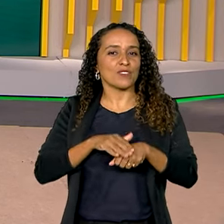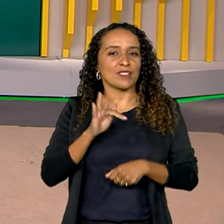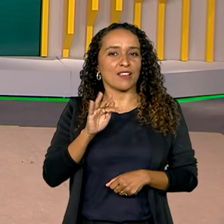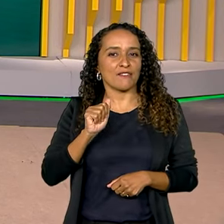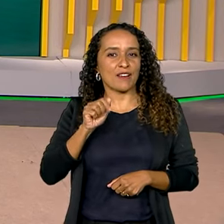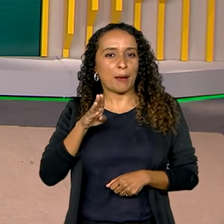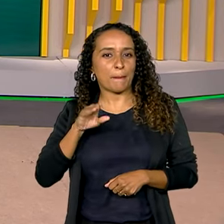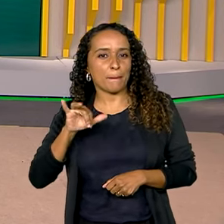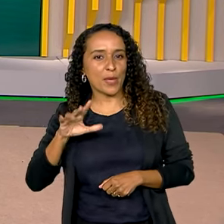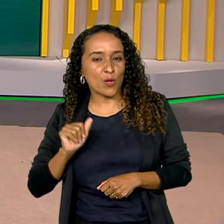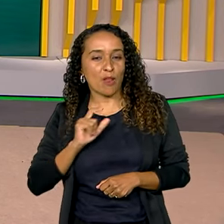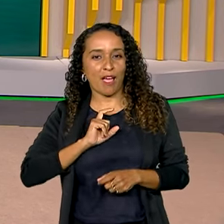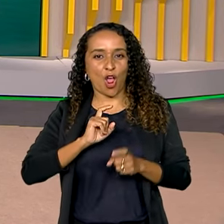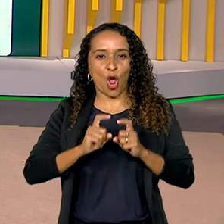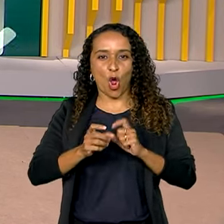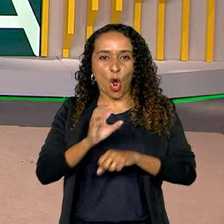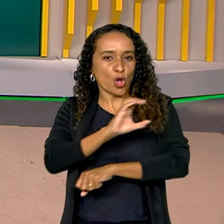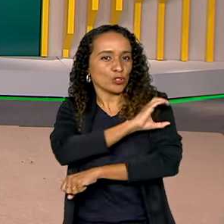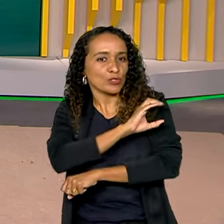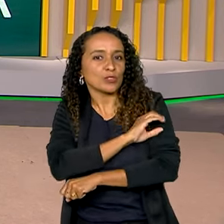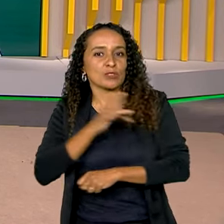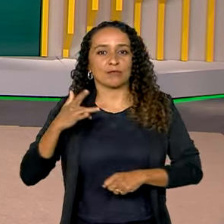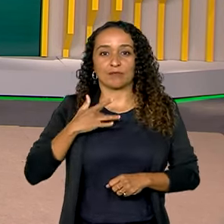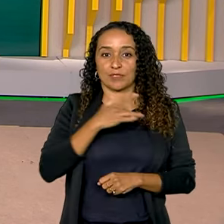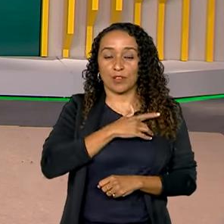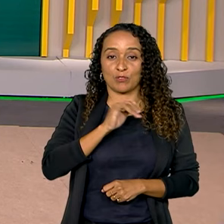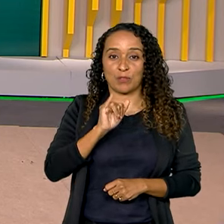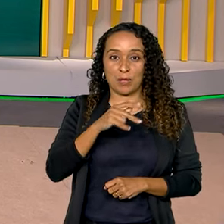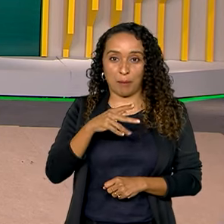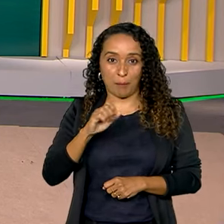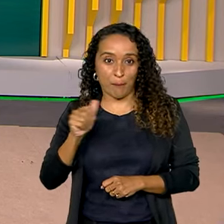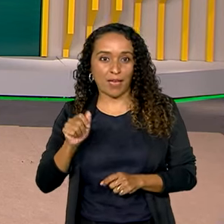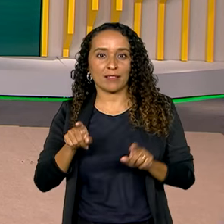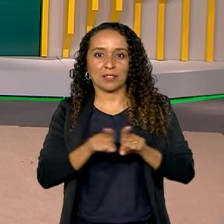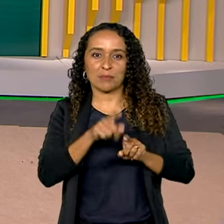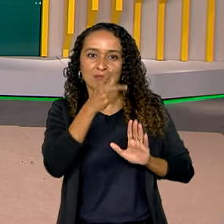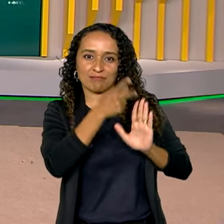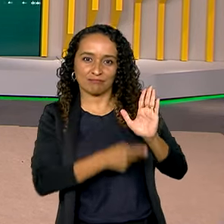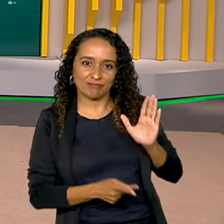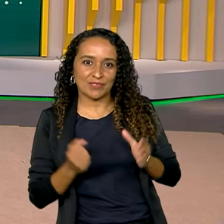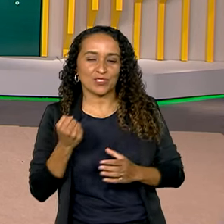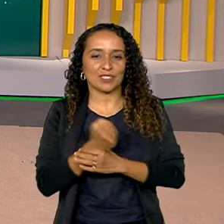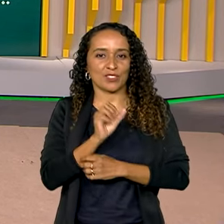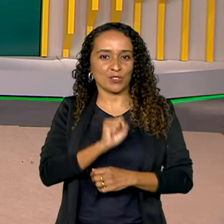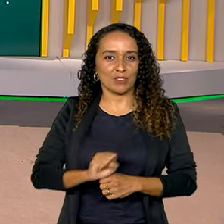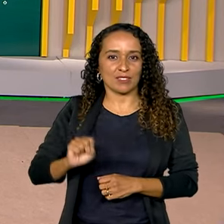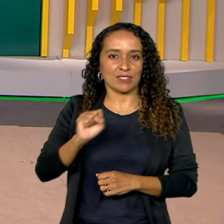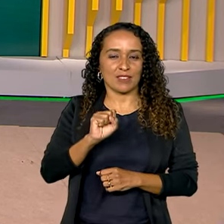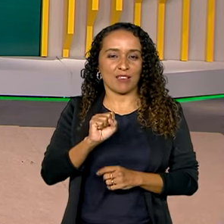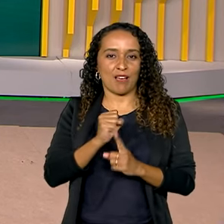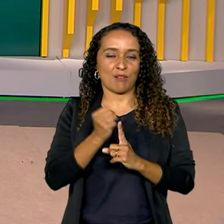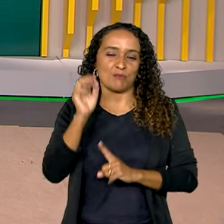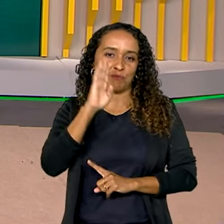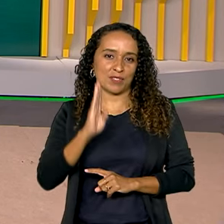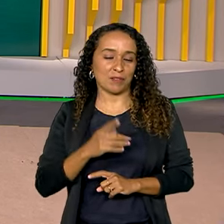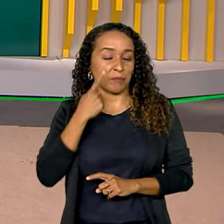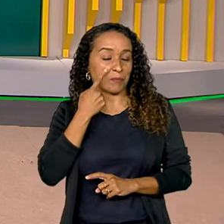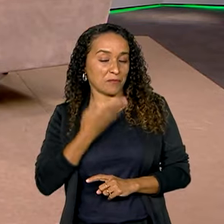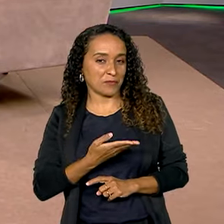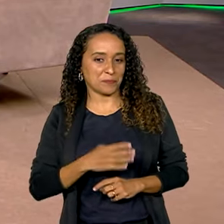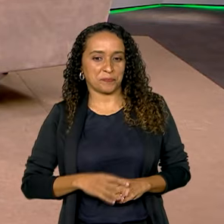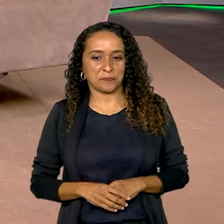Sulpino Vieira, coordenadora de saúde do IPEA e de projetos Seguridade Social no Brasil. Veja como foi.